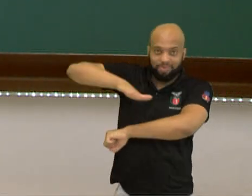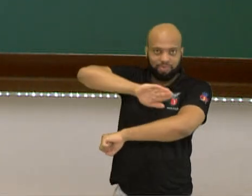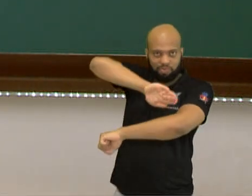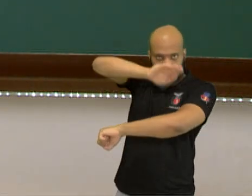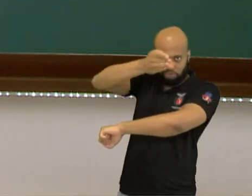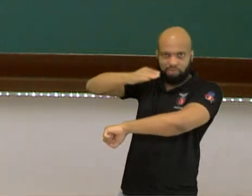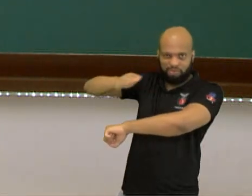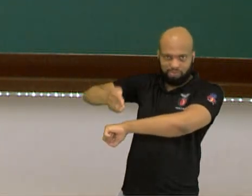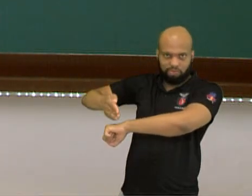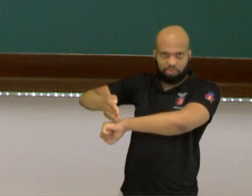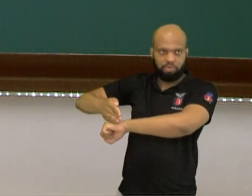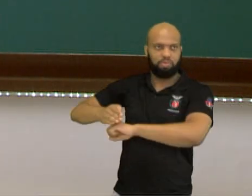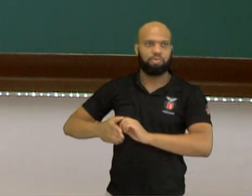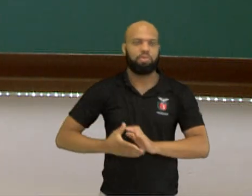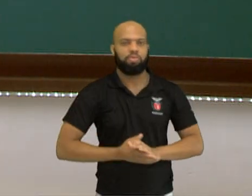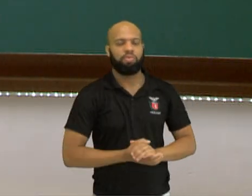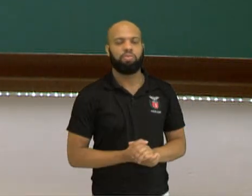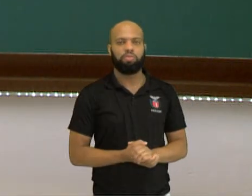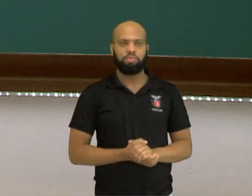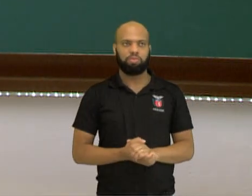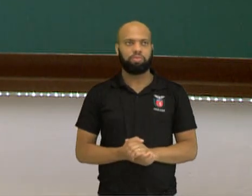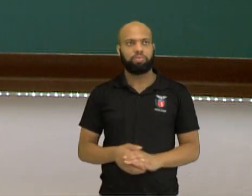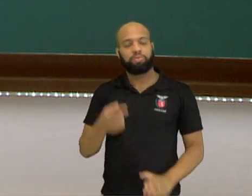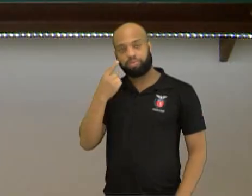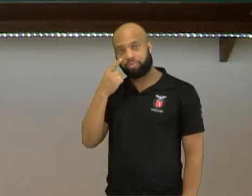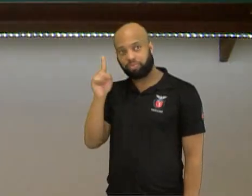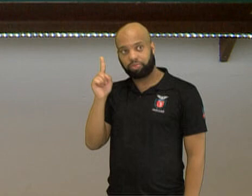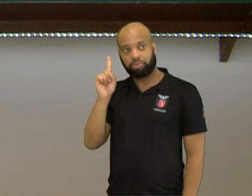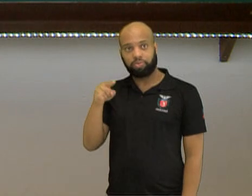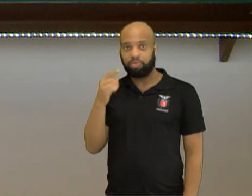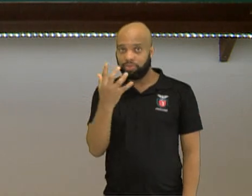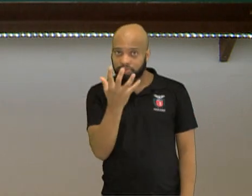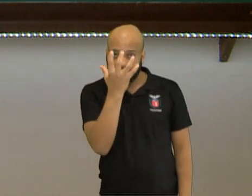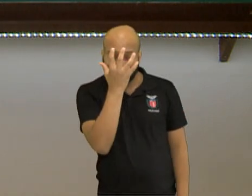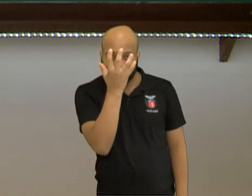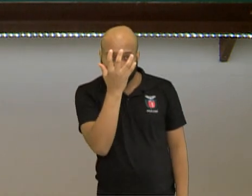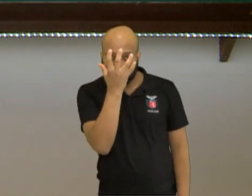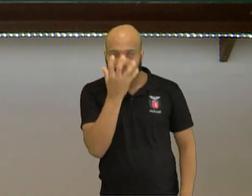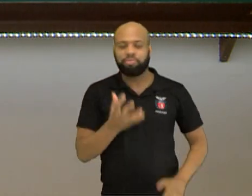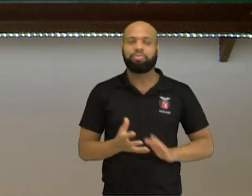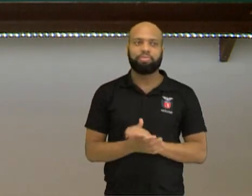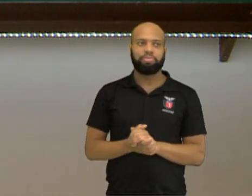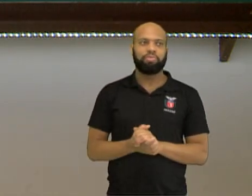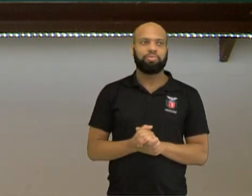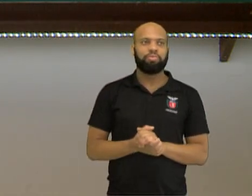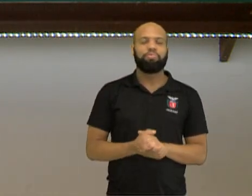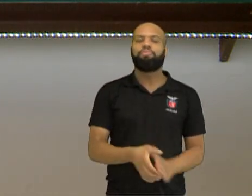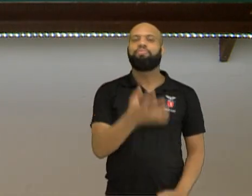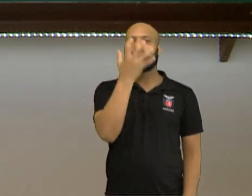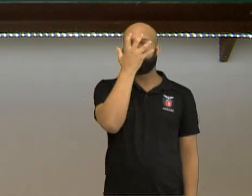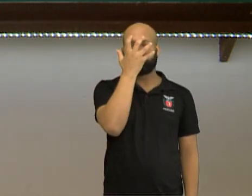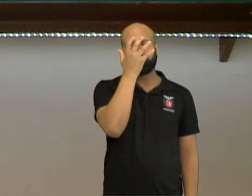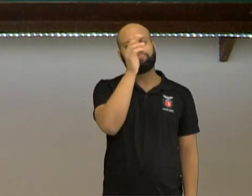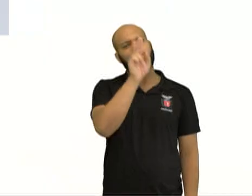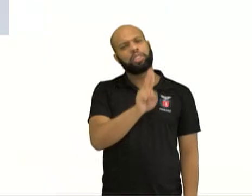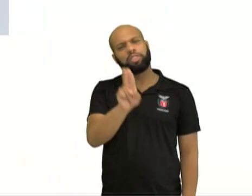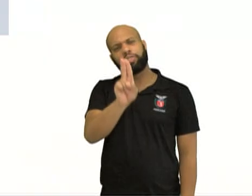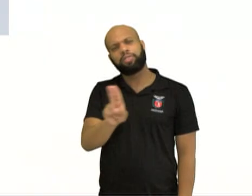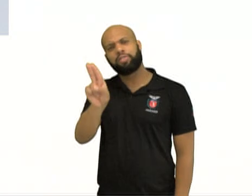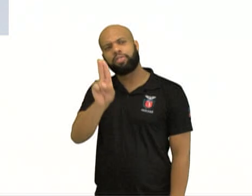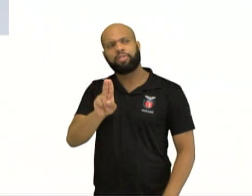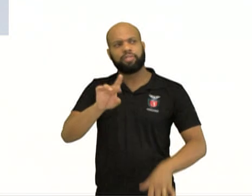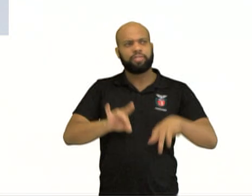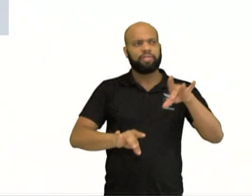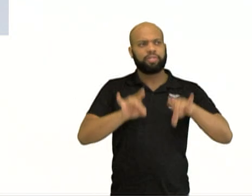montanha. Aqui as máscaras, que eram muito utilizadas no